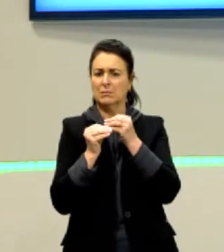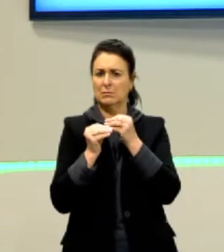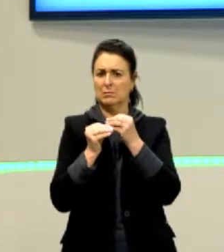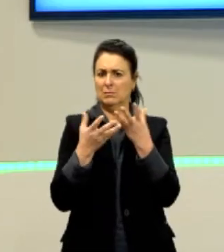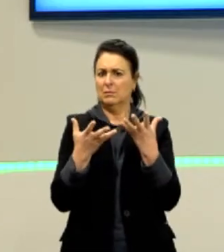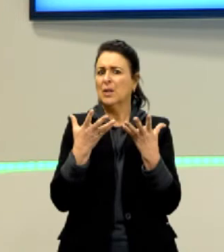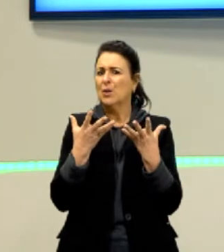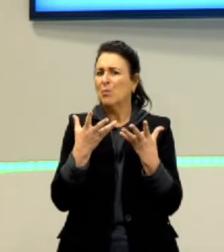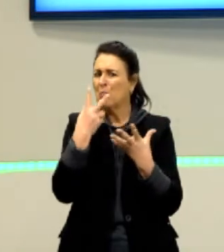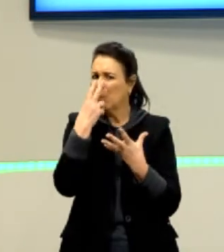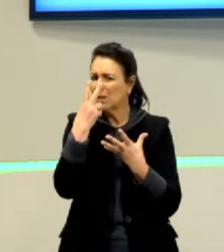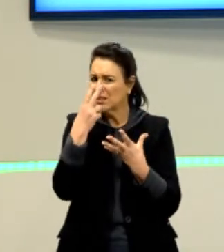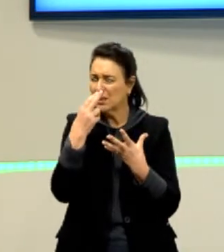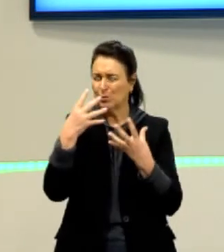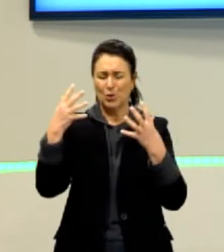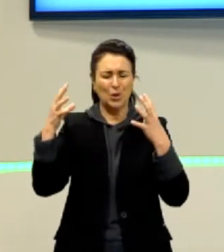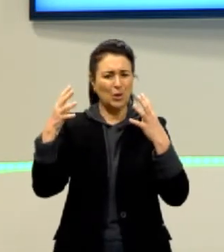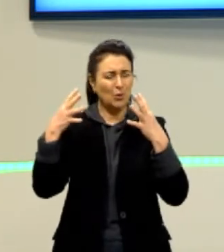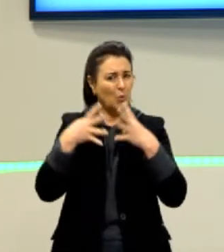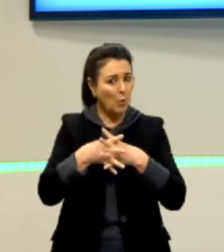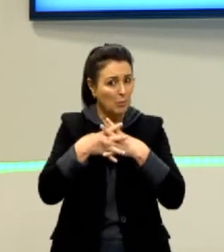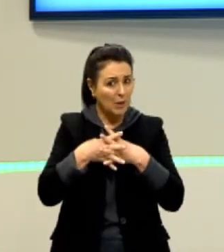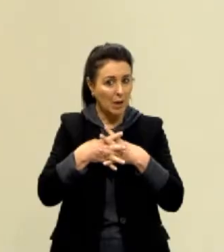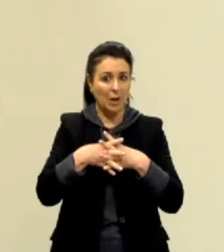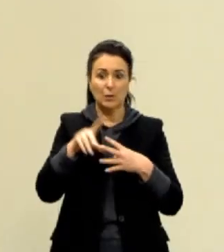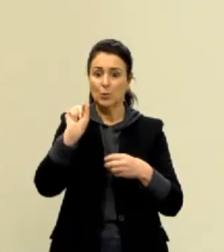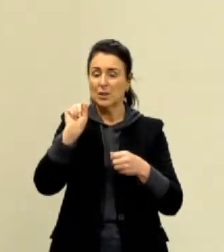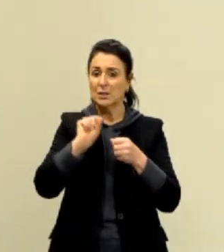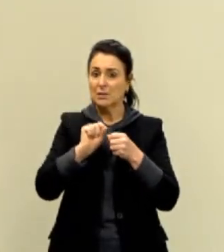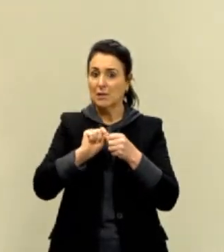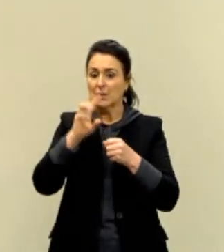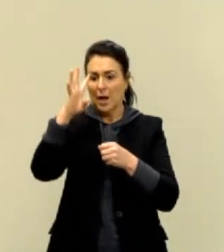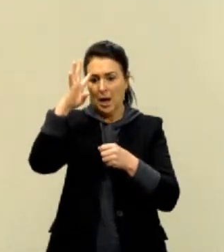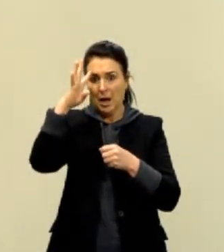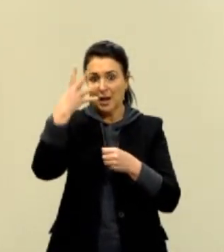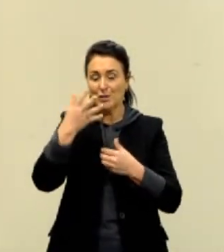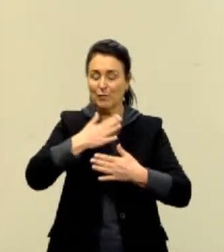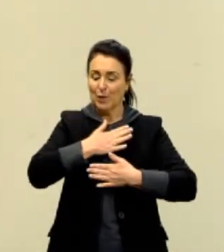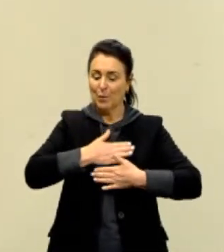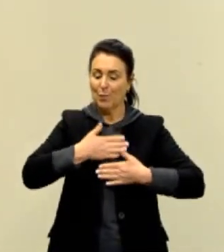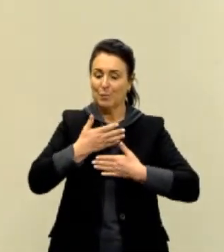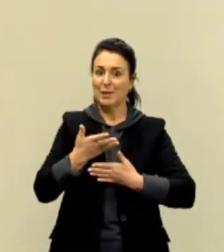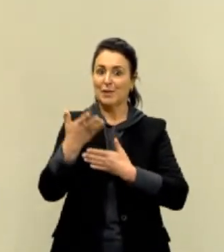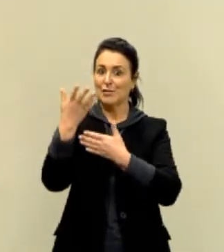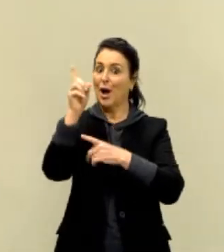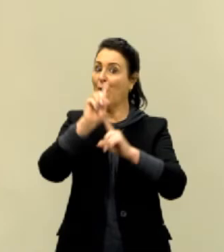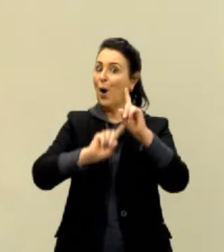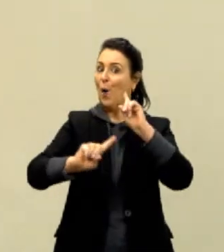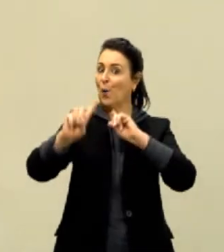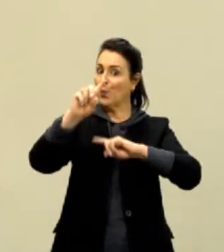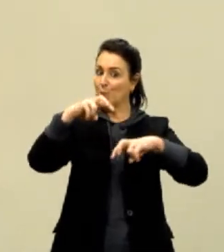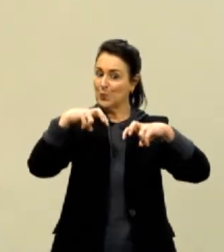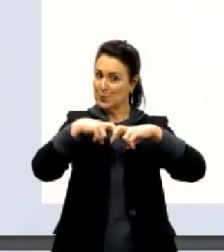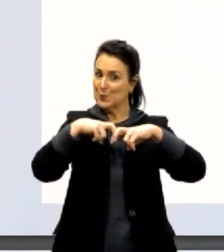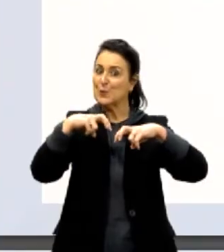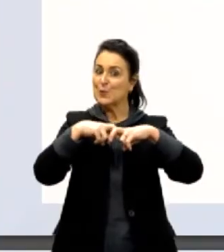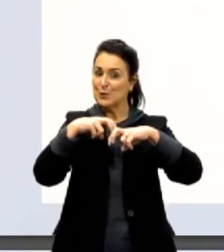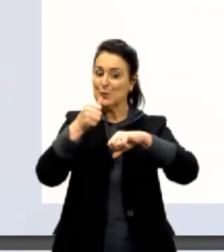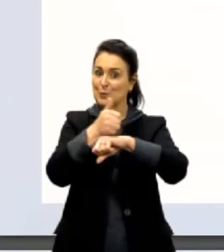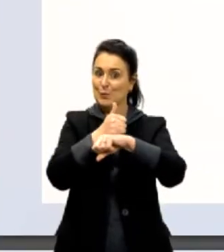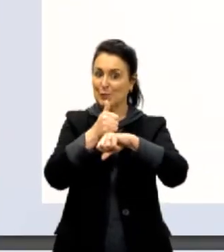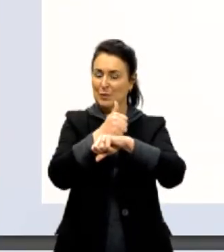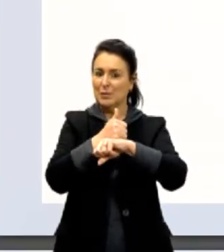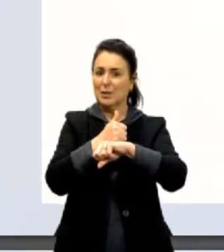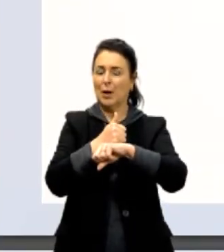ficando bem parecido e complicado. O que eles fazem? Eles resolvem homenagear alguns físicos. Então, no